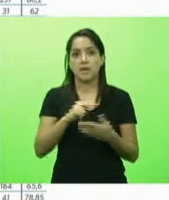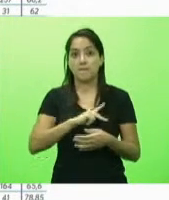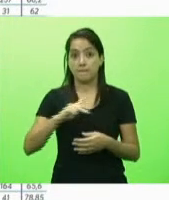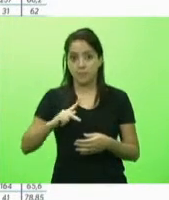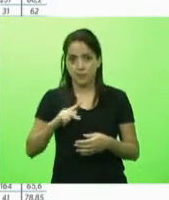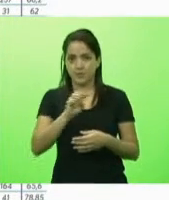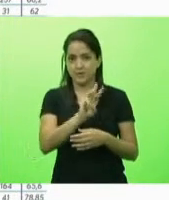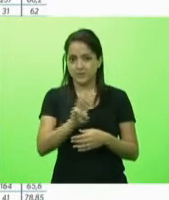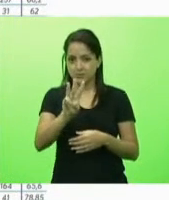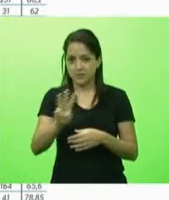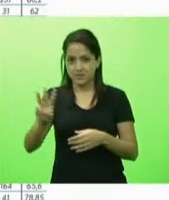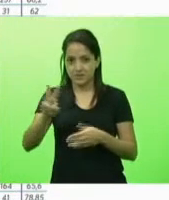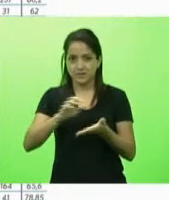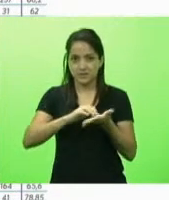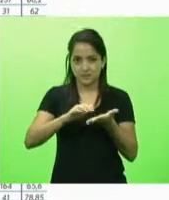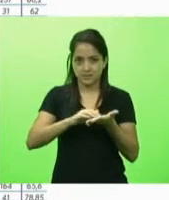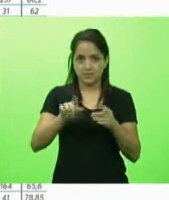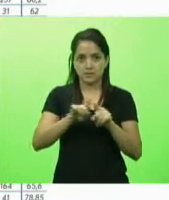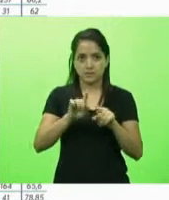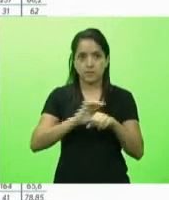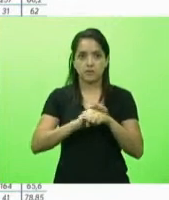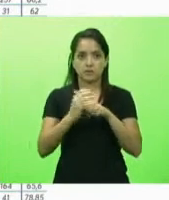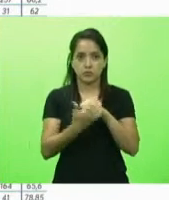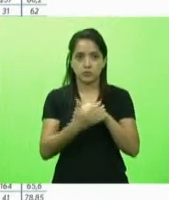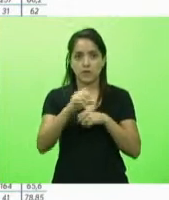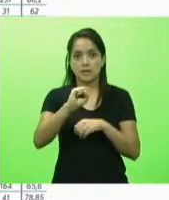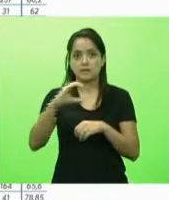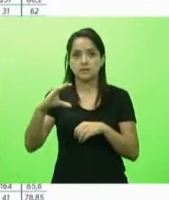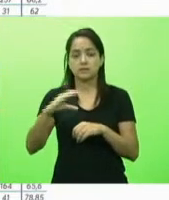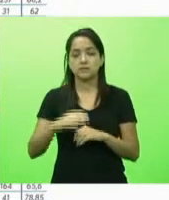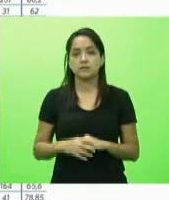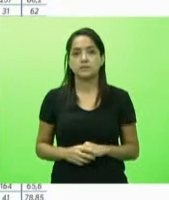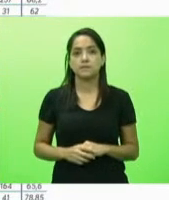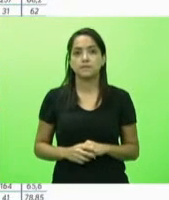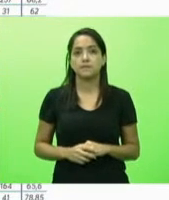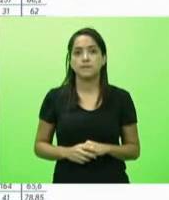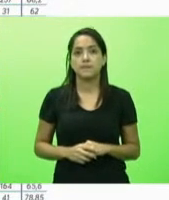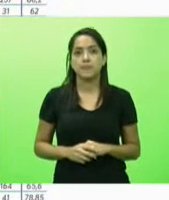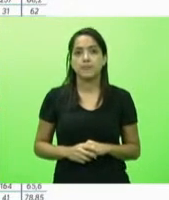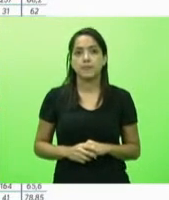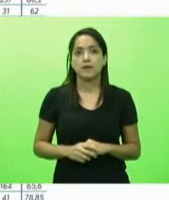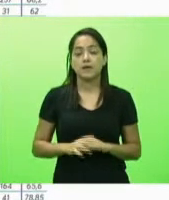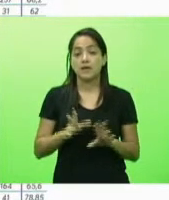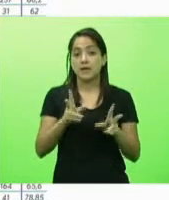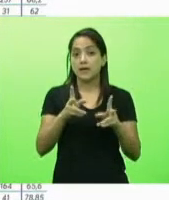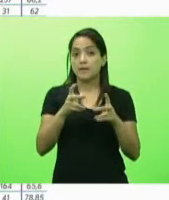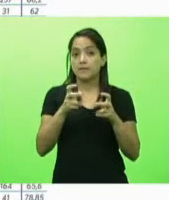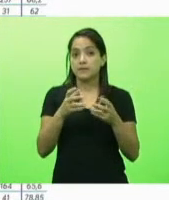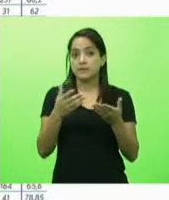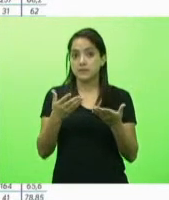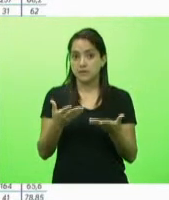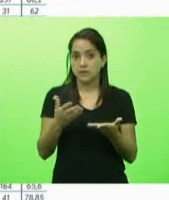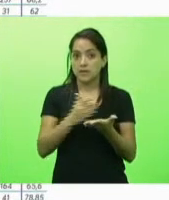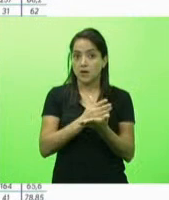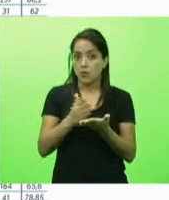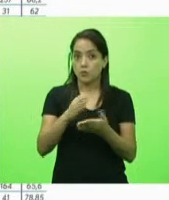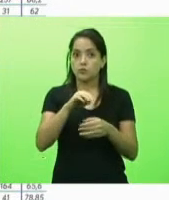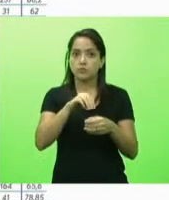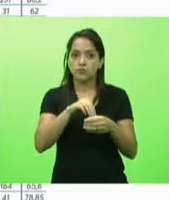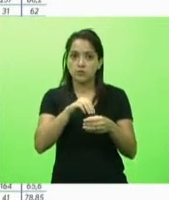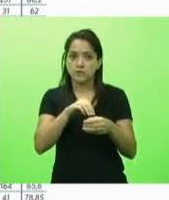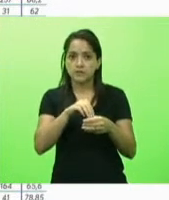secretaria inclusive no site do coronavírus .sc .gov.br e nós percebemos que alguns municípios já